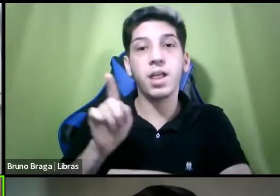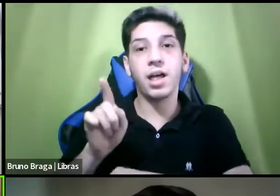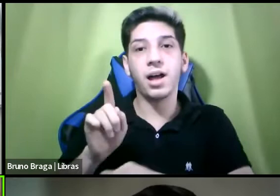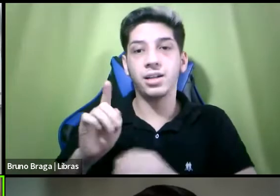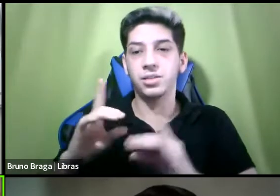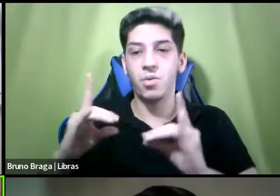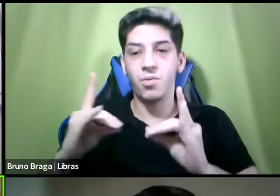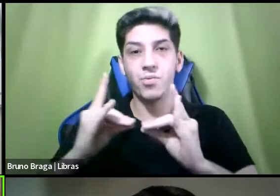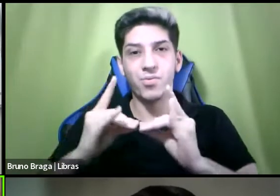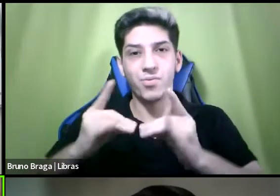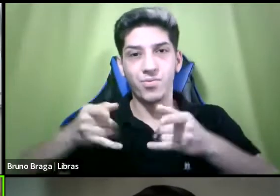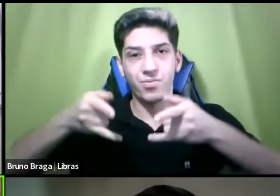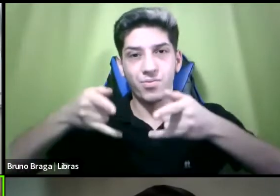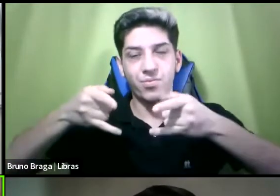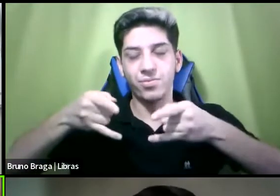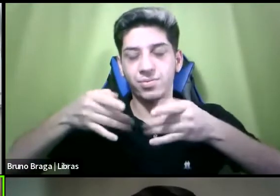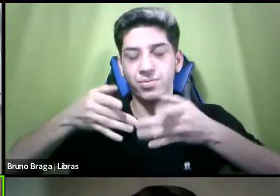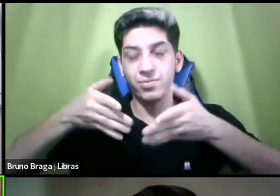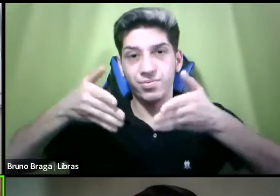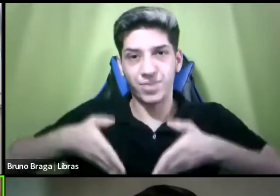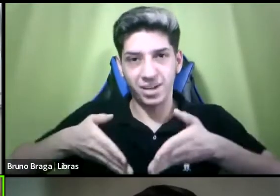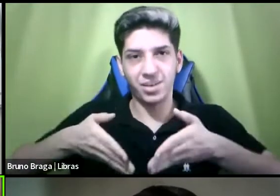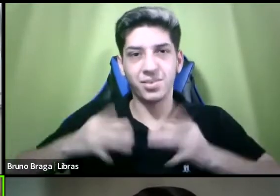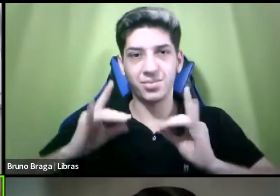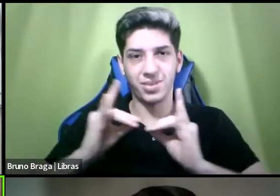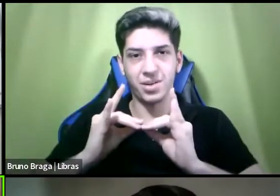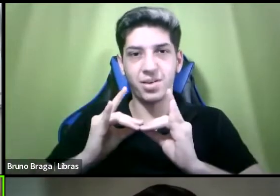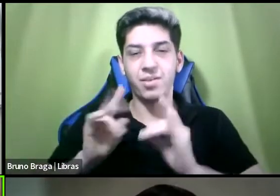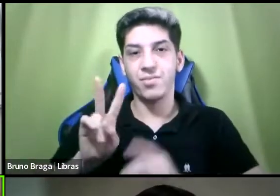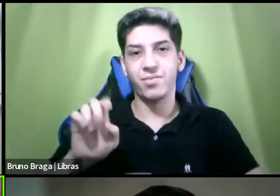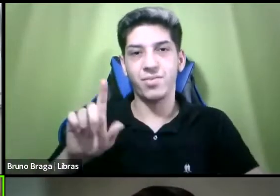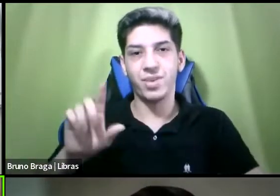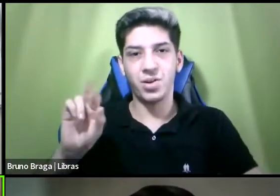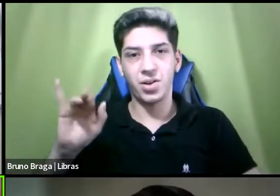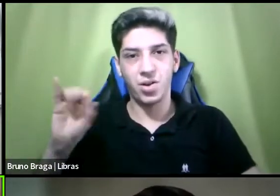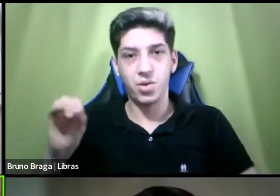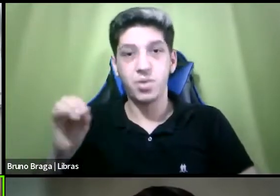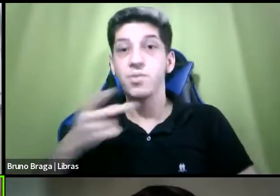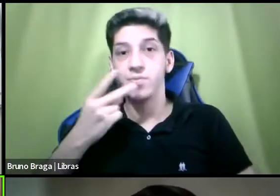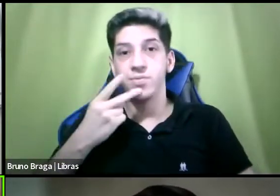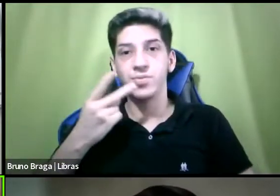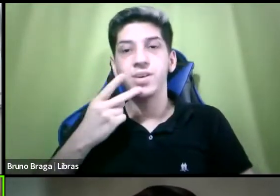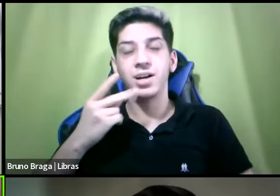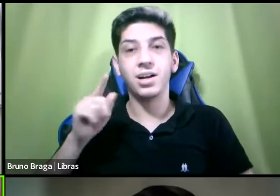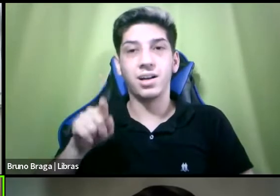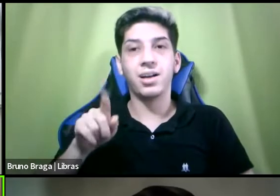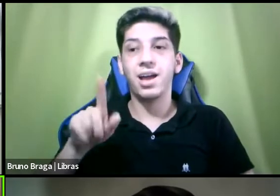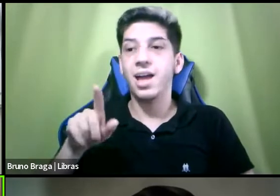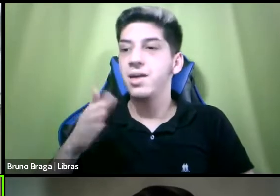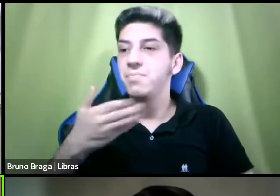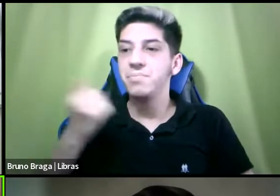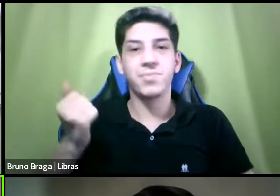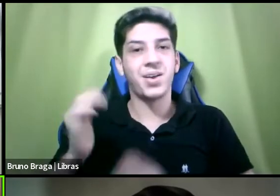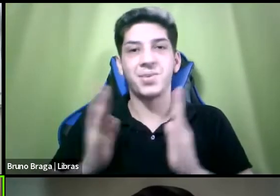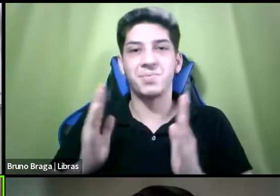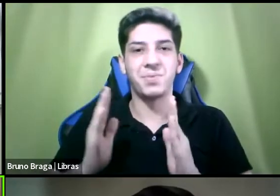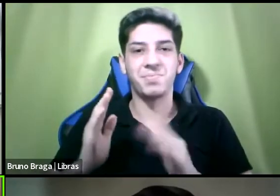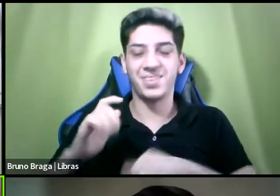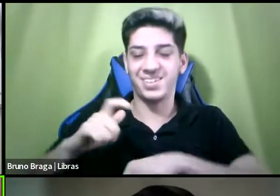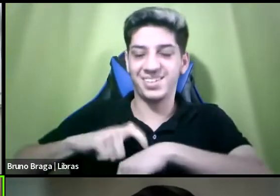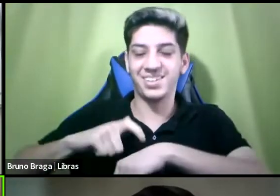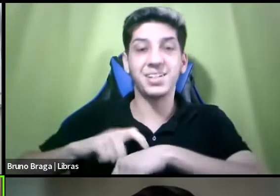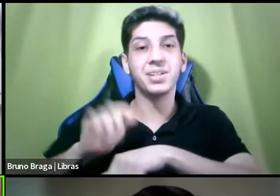Debbie o Denver falando de forma belíssima né e justamente acho que a melhor parte do filme já que a gente